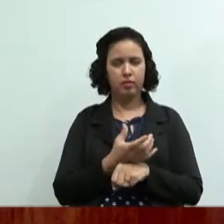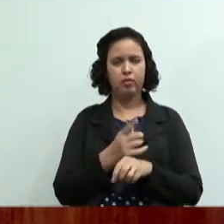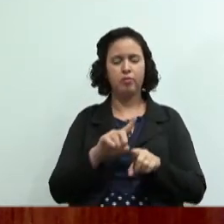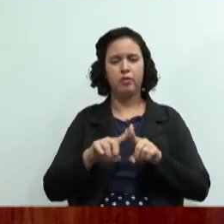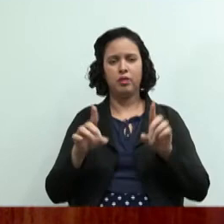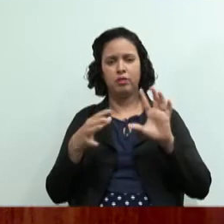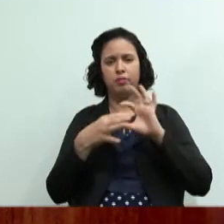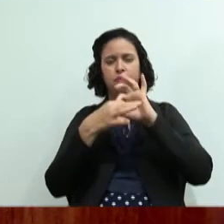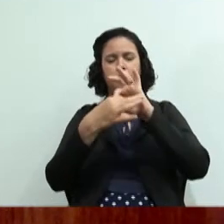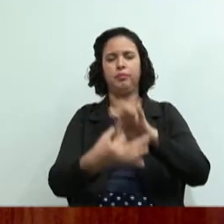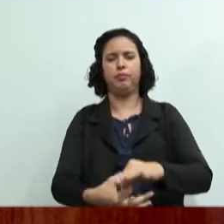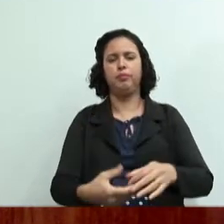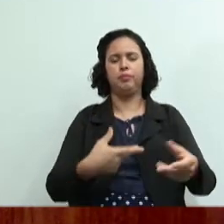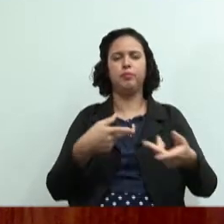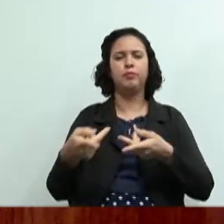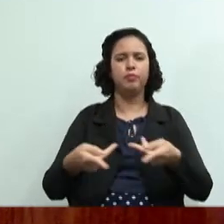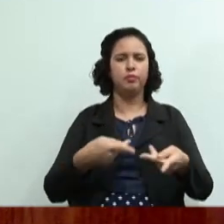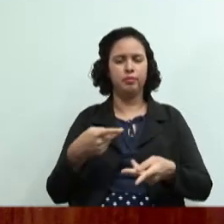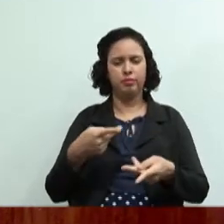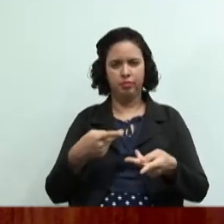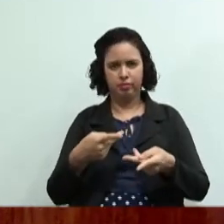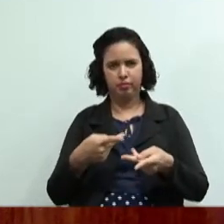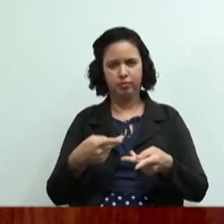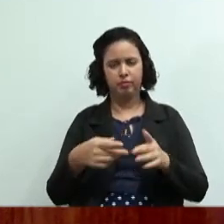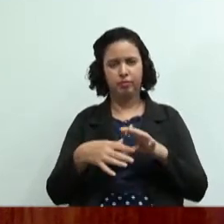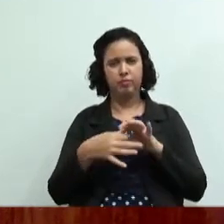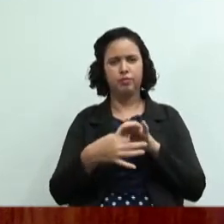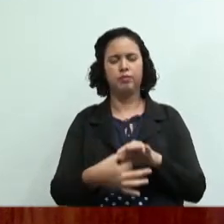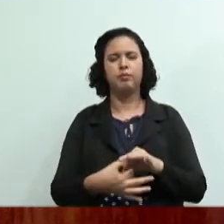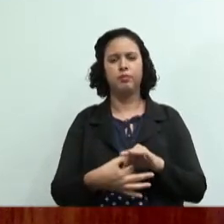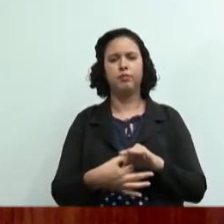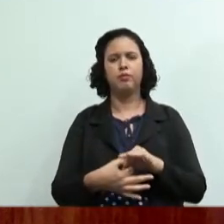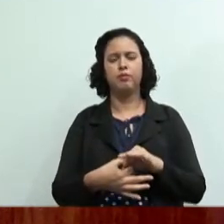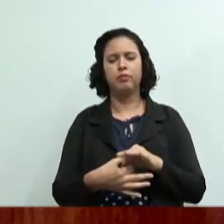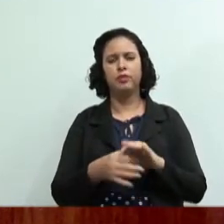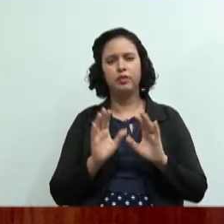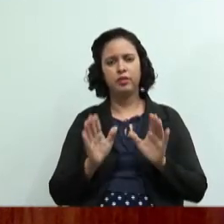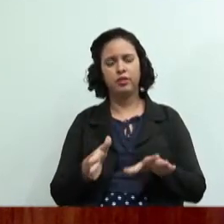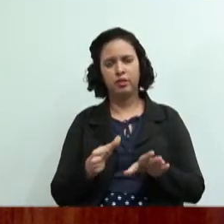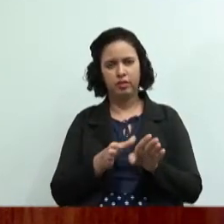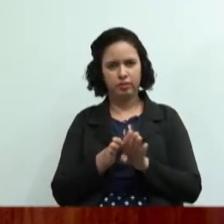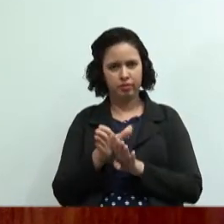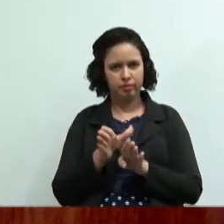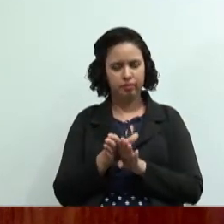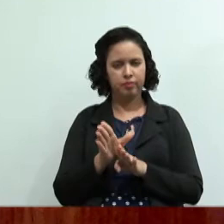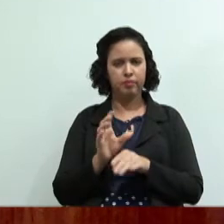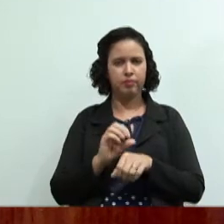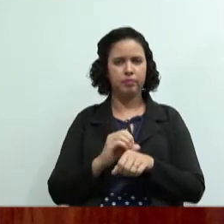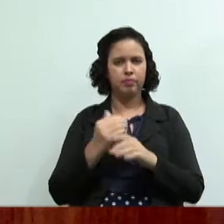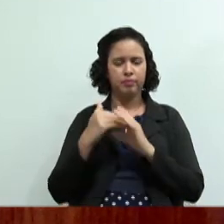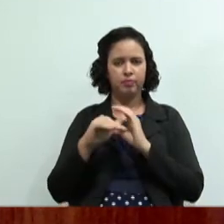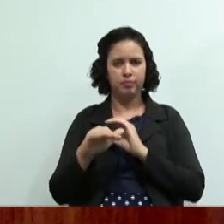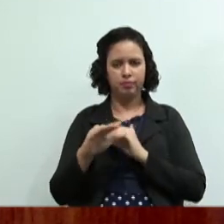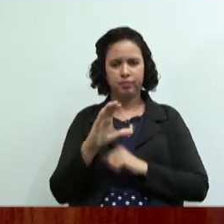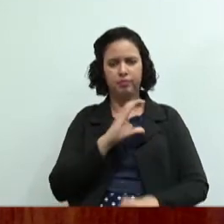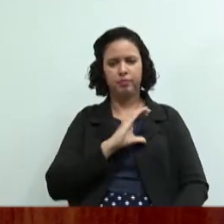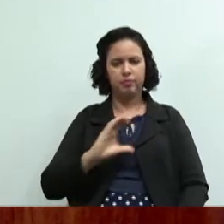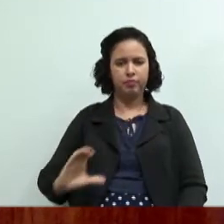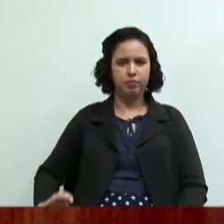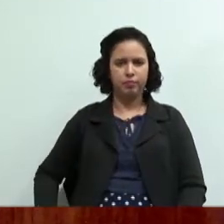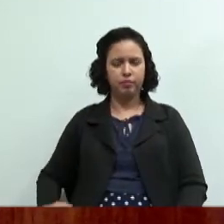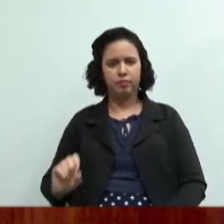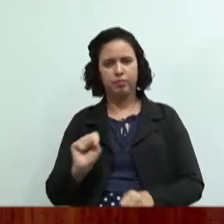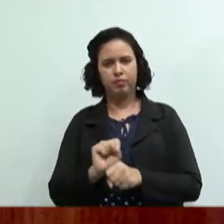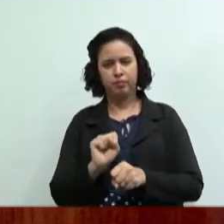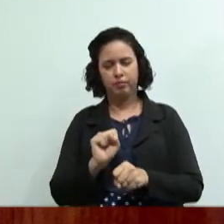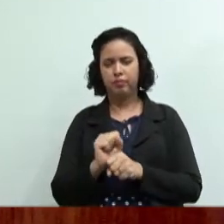do projeto integrador as orientações de todo o projeto integrador a gente já enviou para os coordenadores mais de uma vez mas assim a gente está